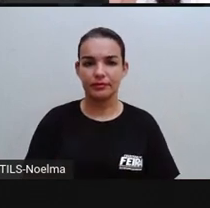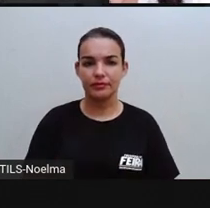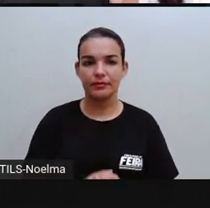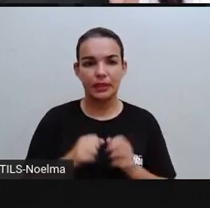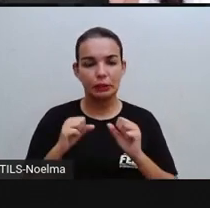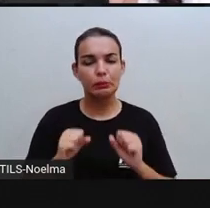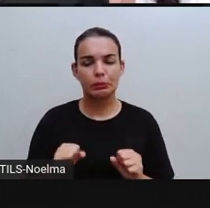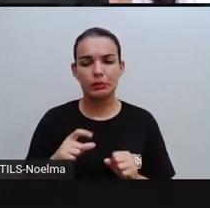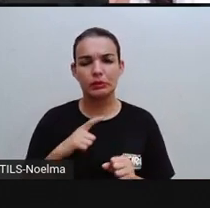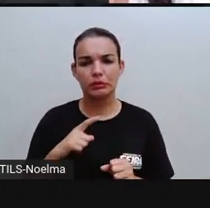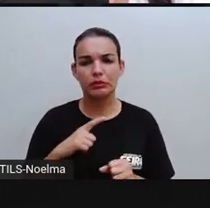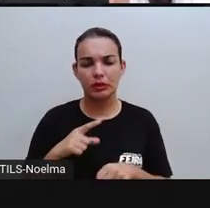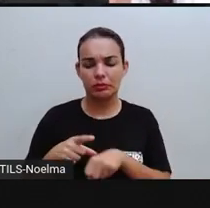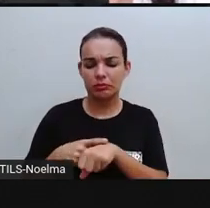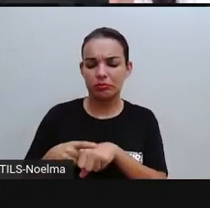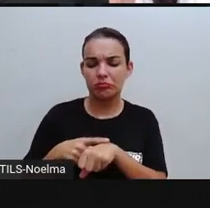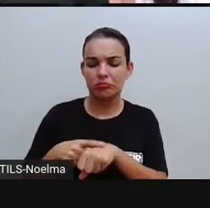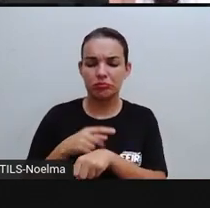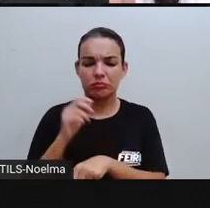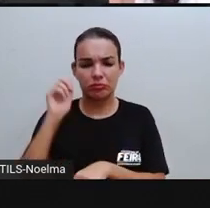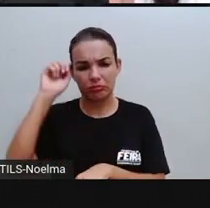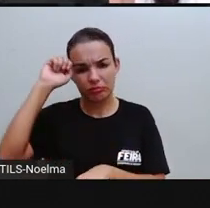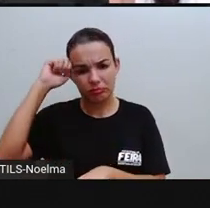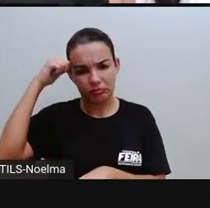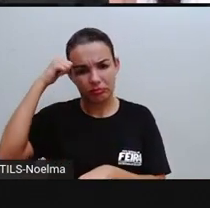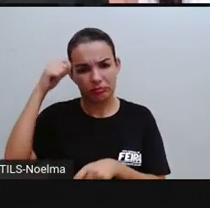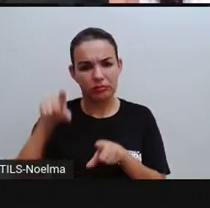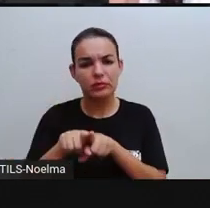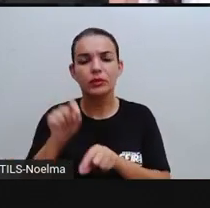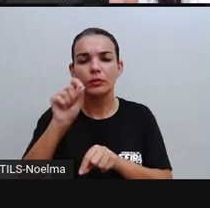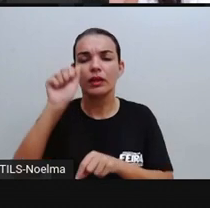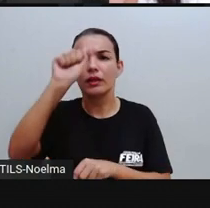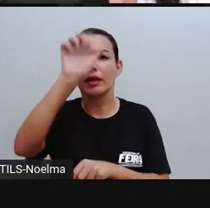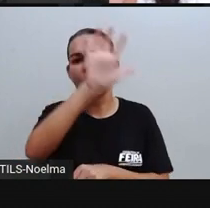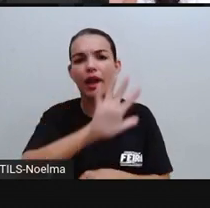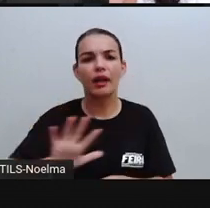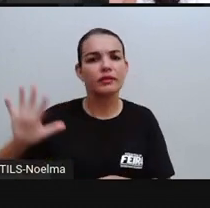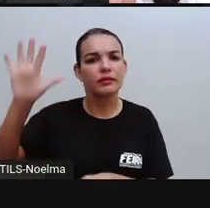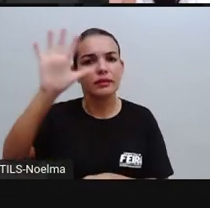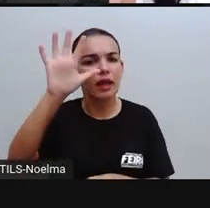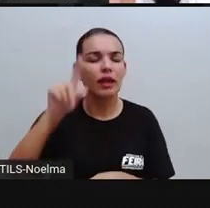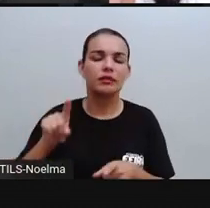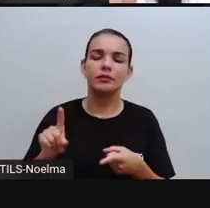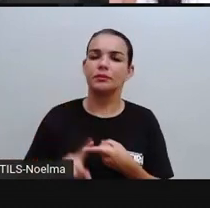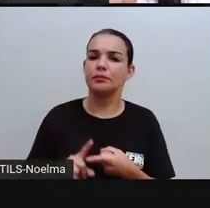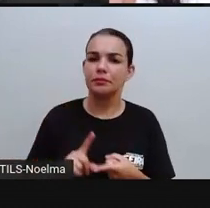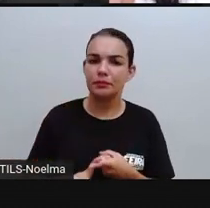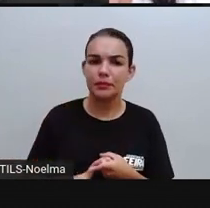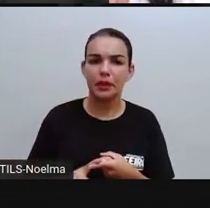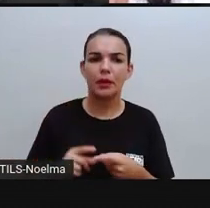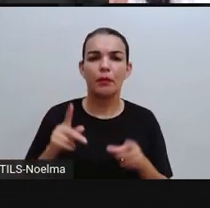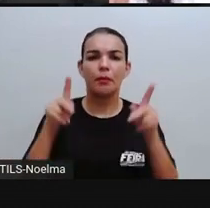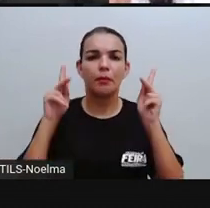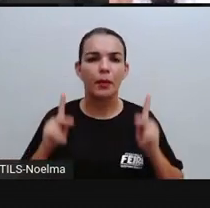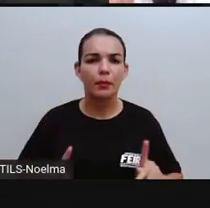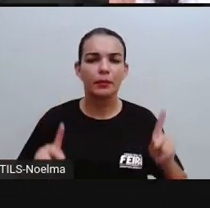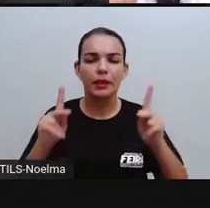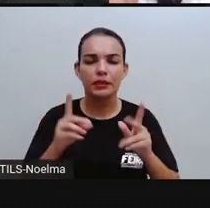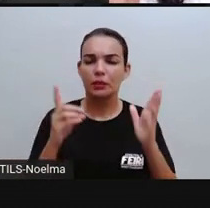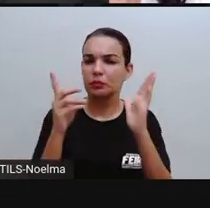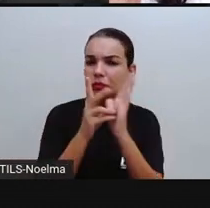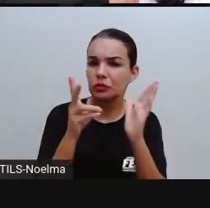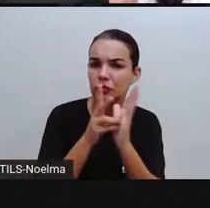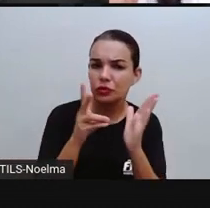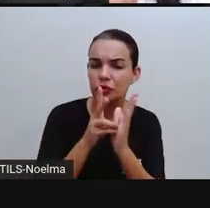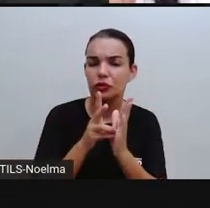Pode ter racismo contra, por exemplo, os asiáticos também, que acontecem muito, né? Contra as populações indígenas,